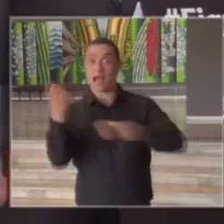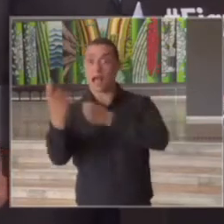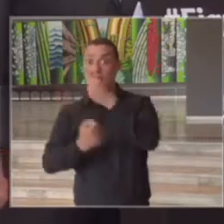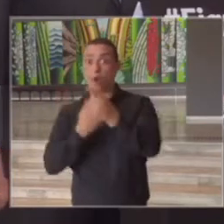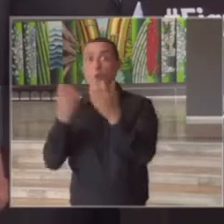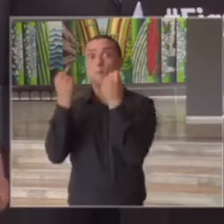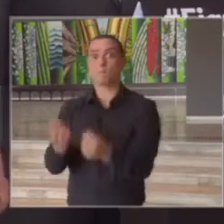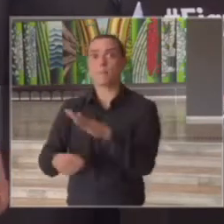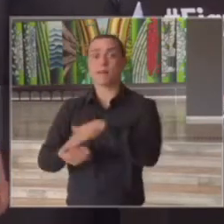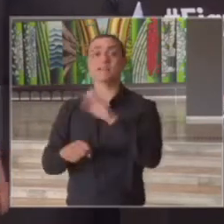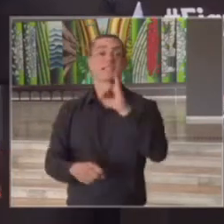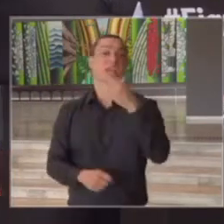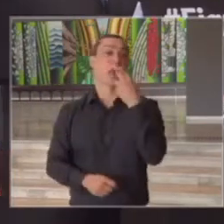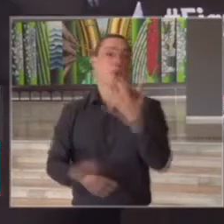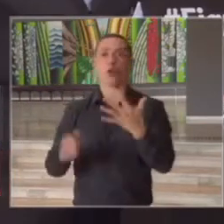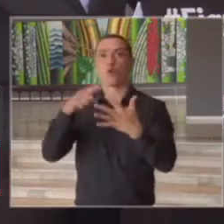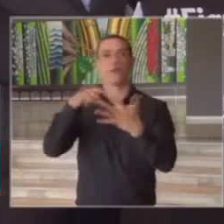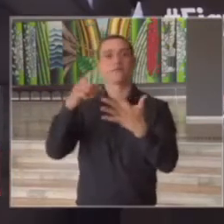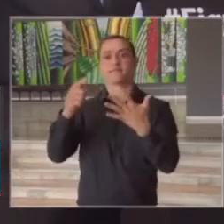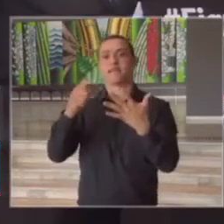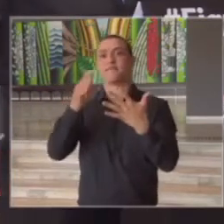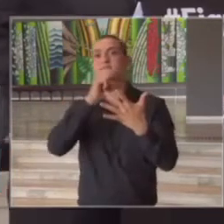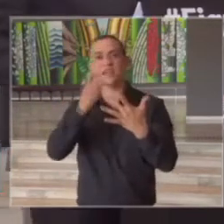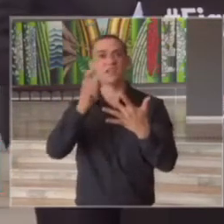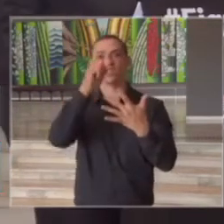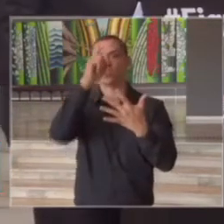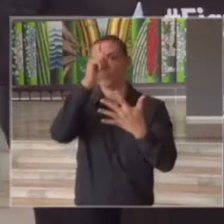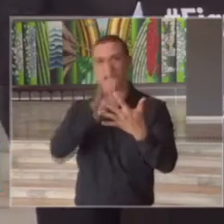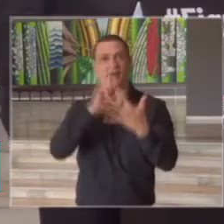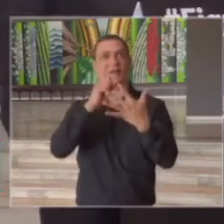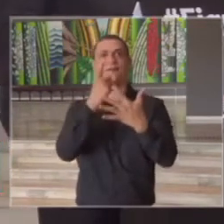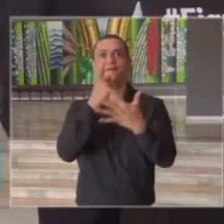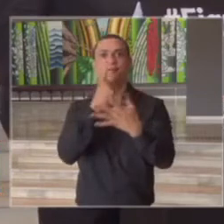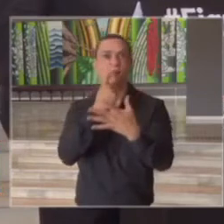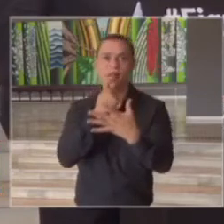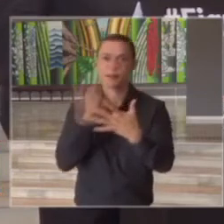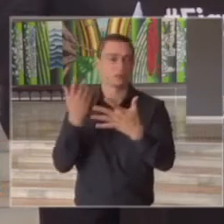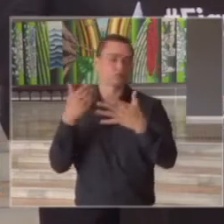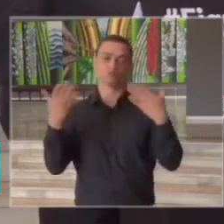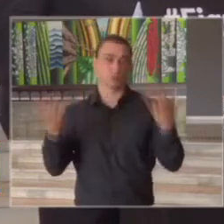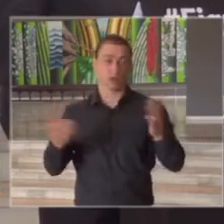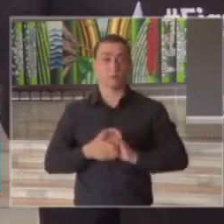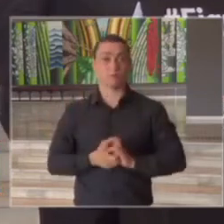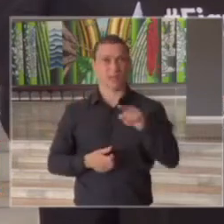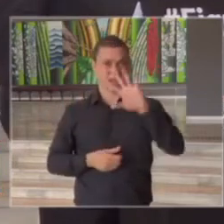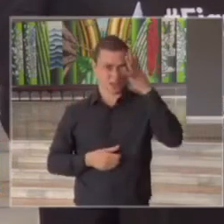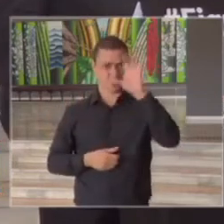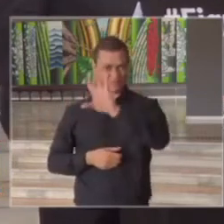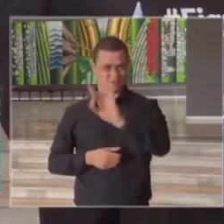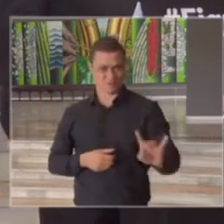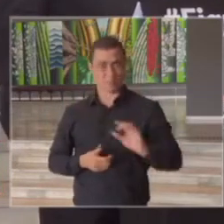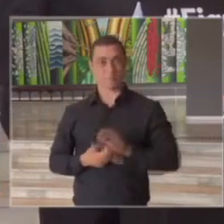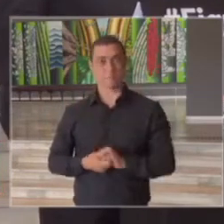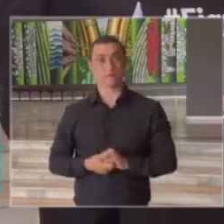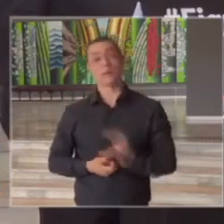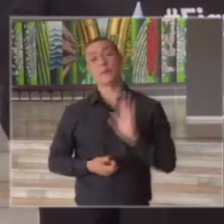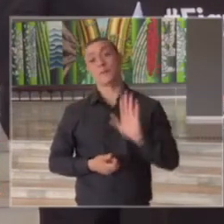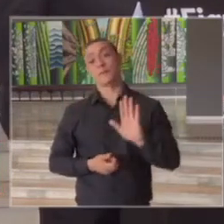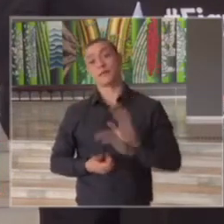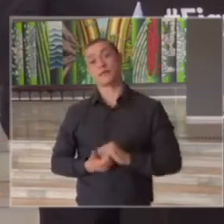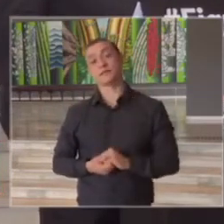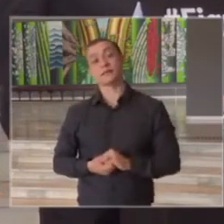se a cor é verde amarelo vermelho a situação das cidades mas como